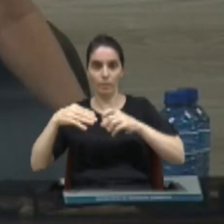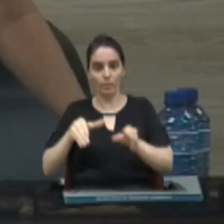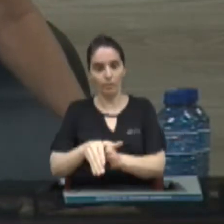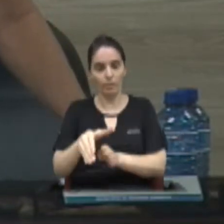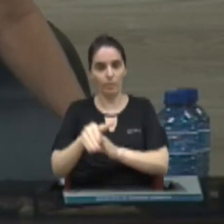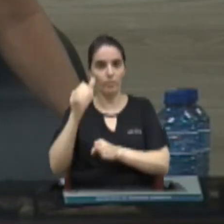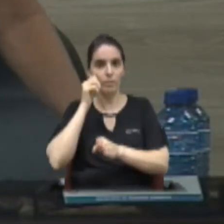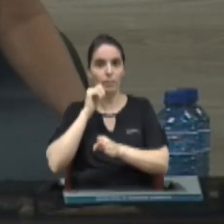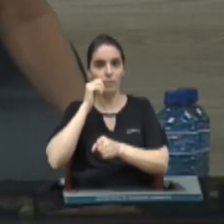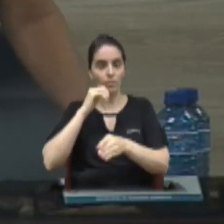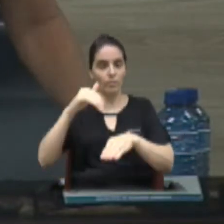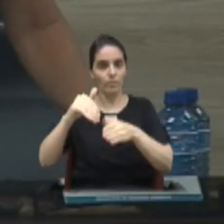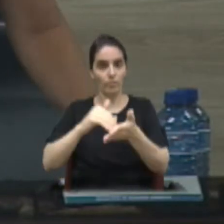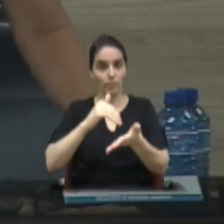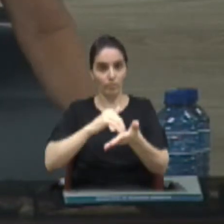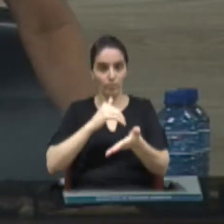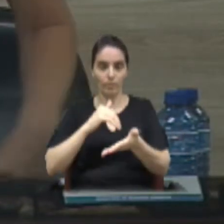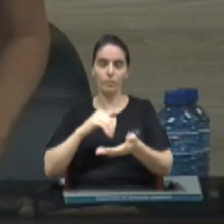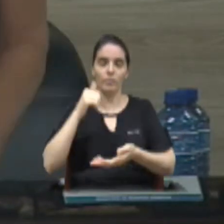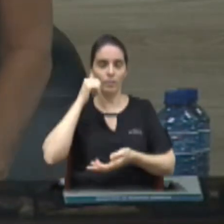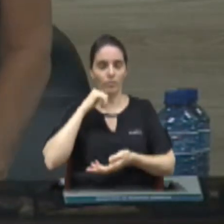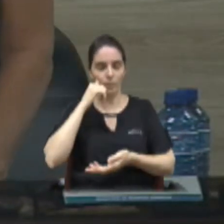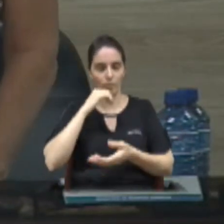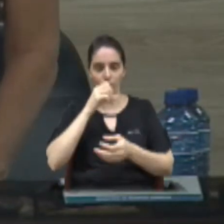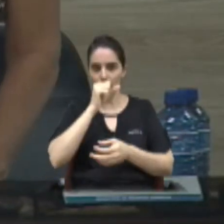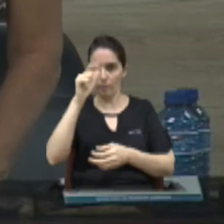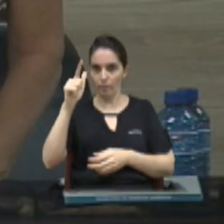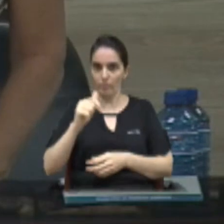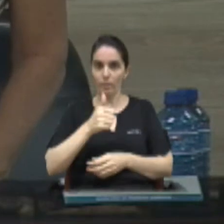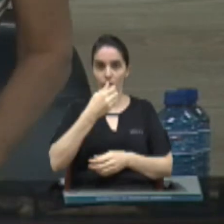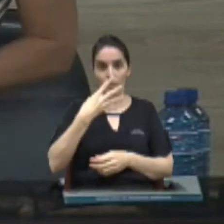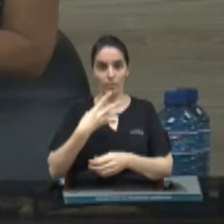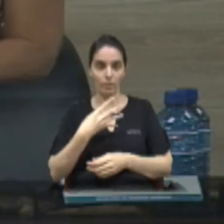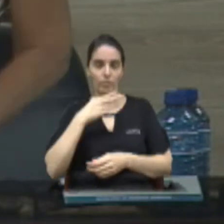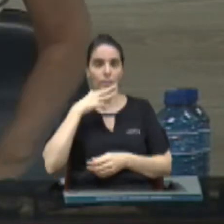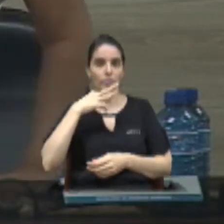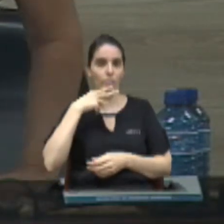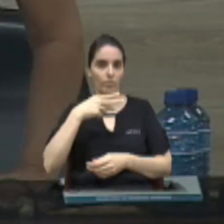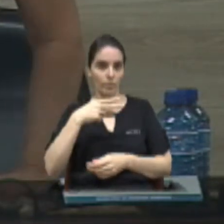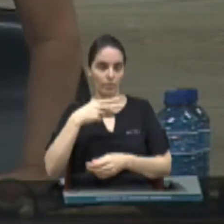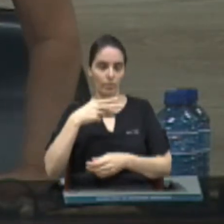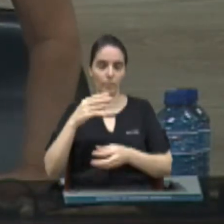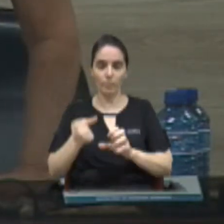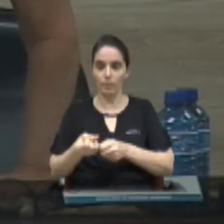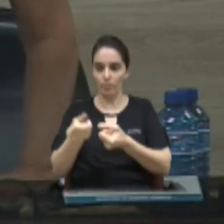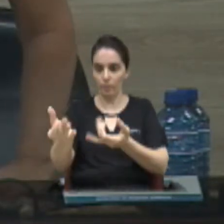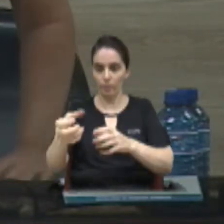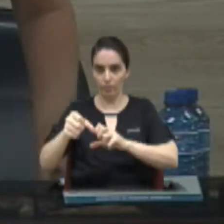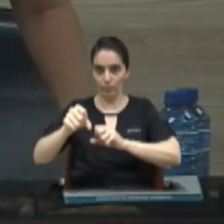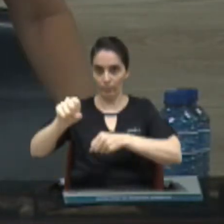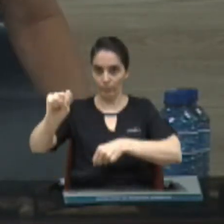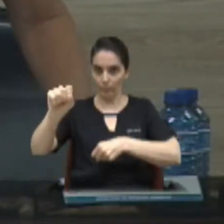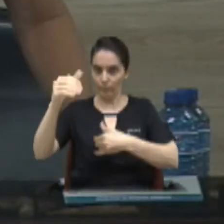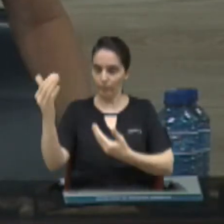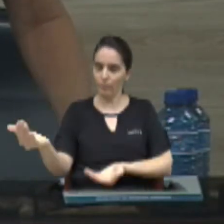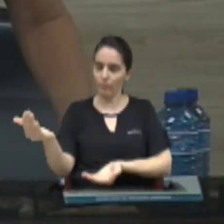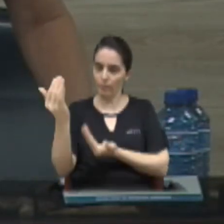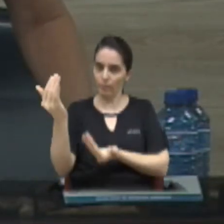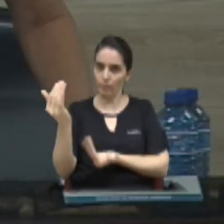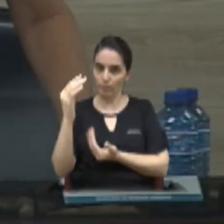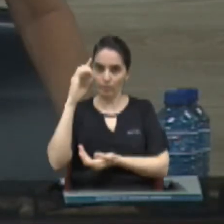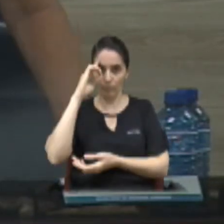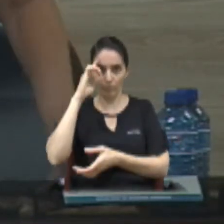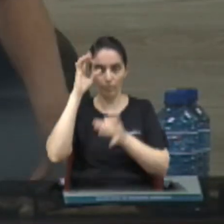Saúde de Limeira e dia 14 do 3 às 19 horas estaremos entregando os diplomas de homenagem ao Dia